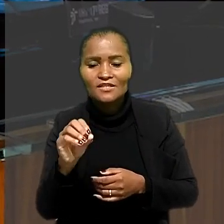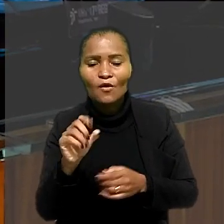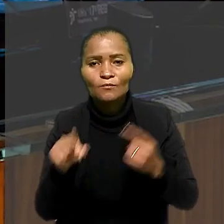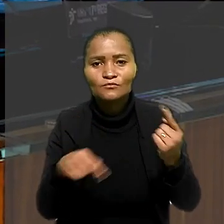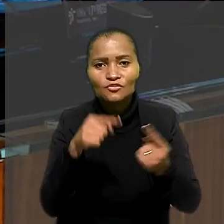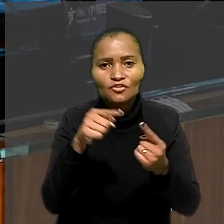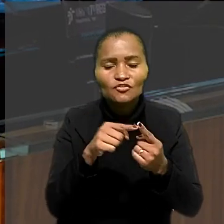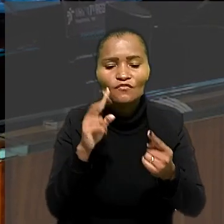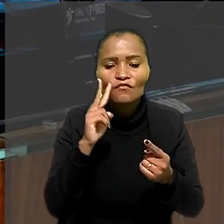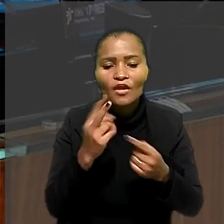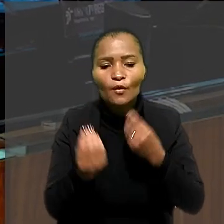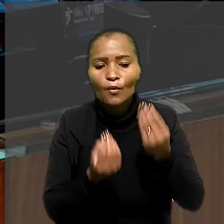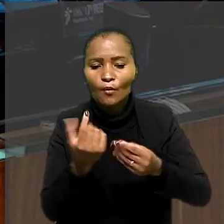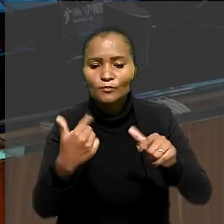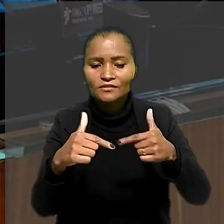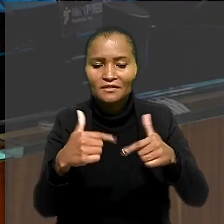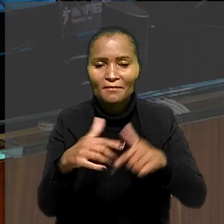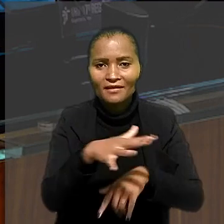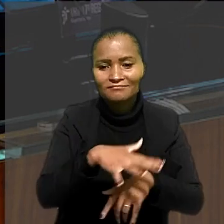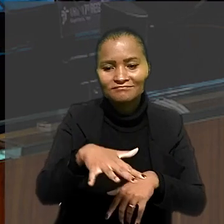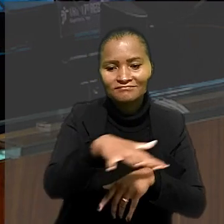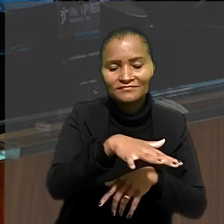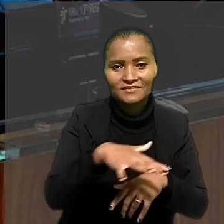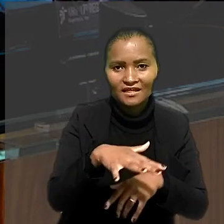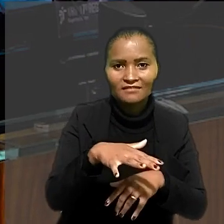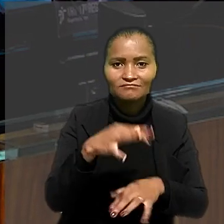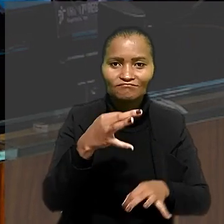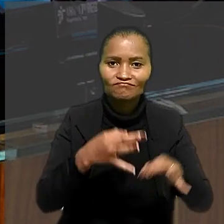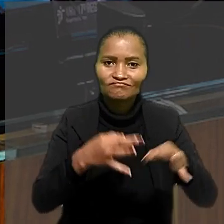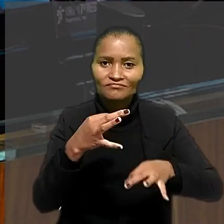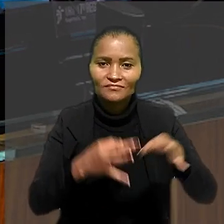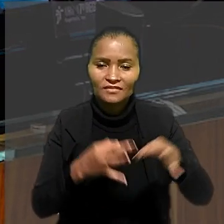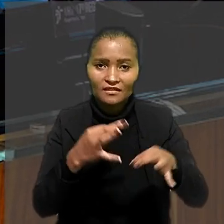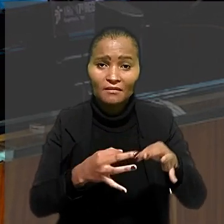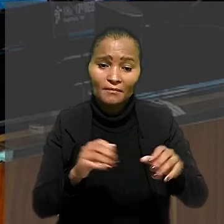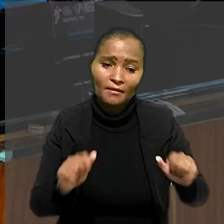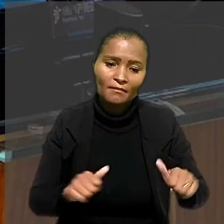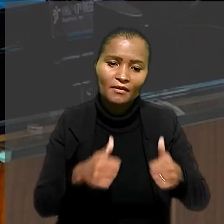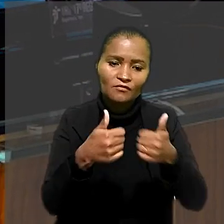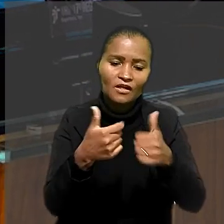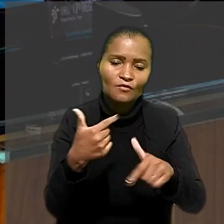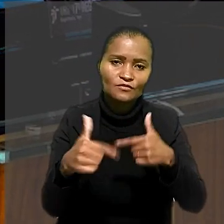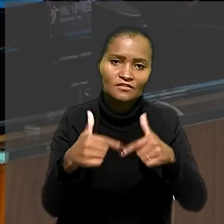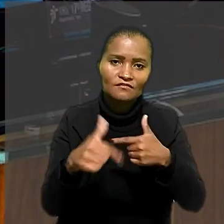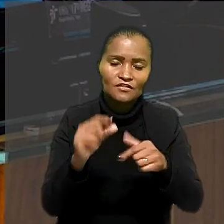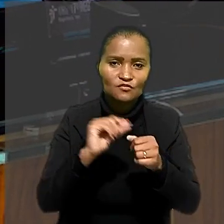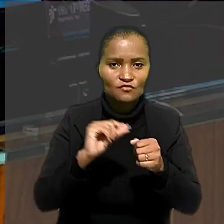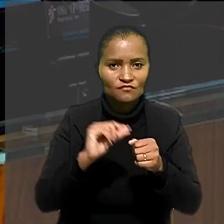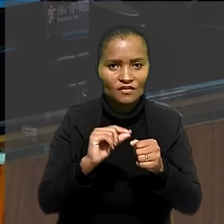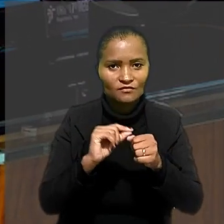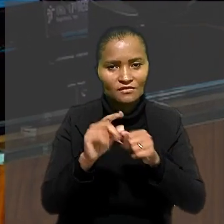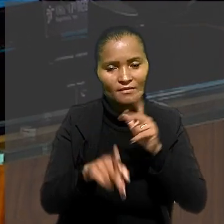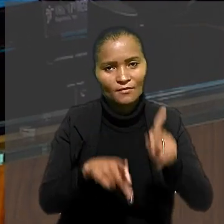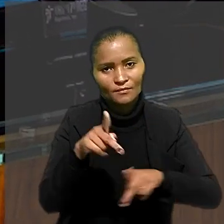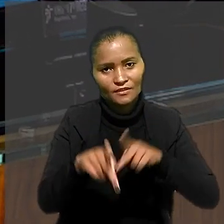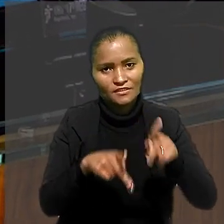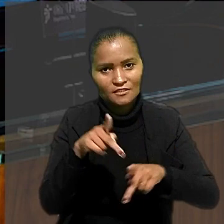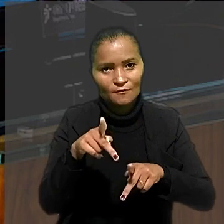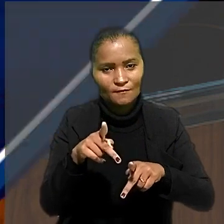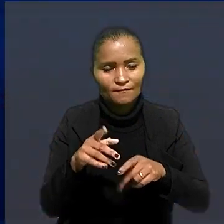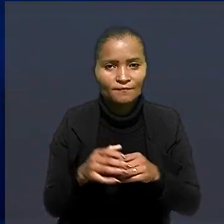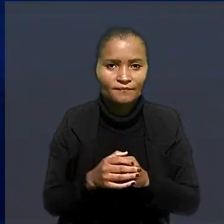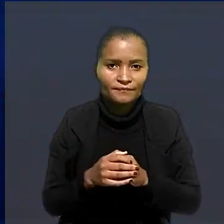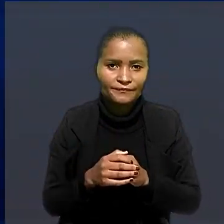desempenho dos órgãos administrativos e jurisdicionais, visando ao aprimoramento dos serviços prestados à população.